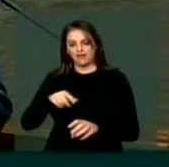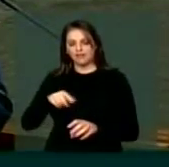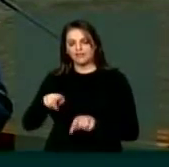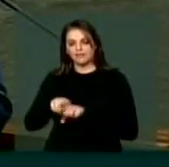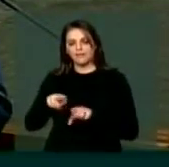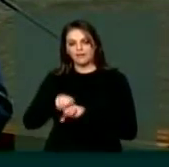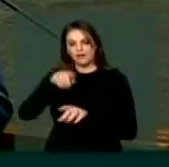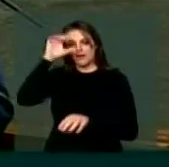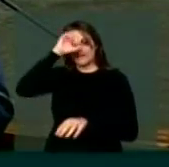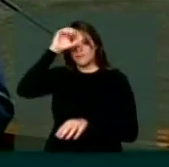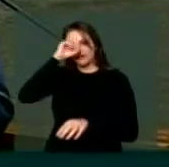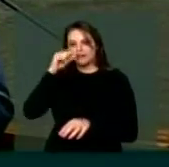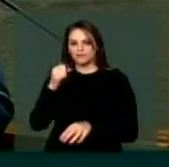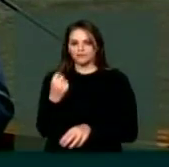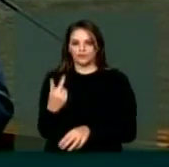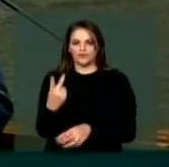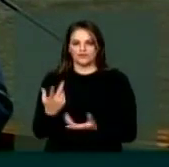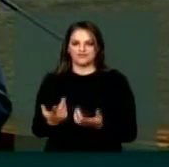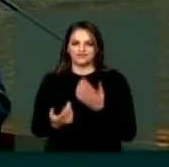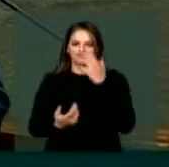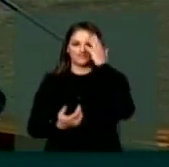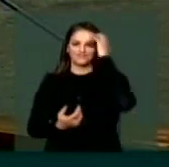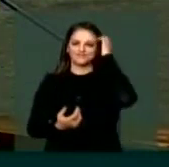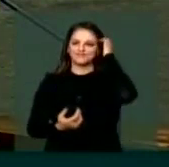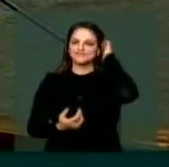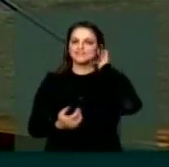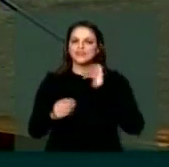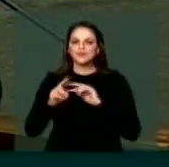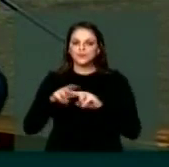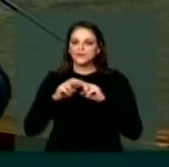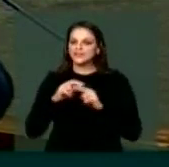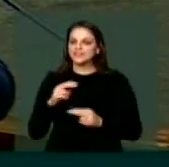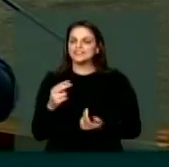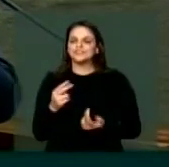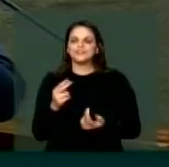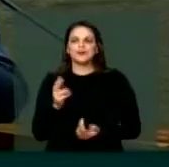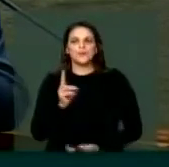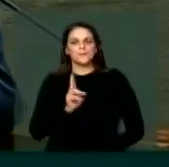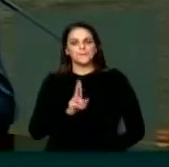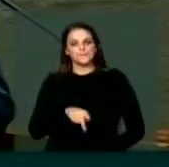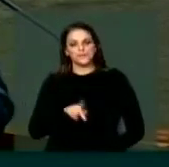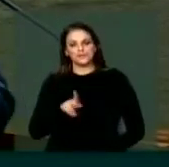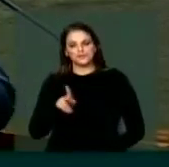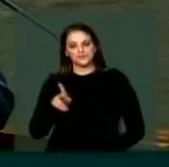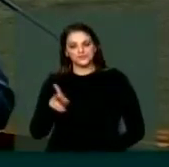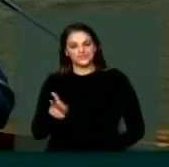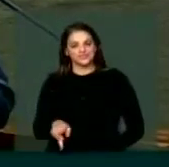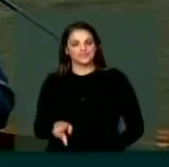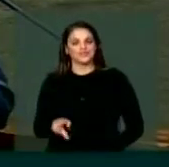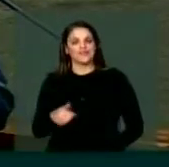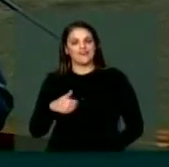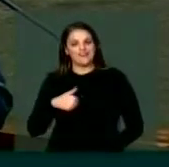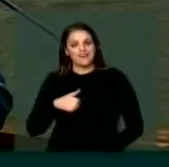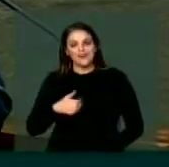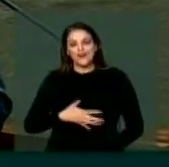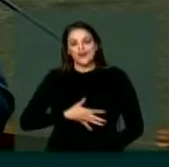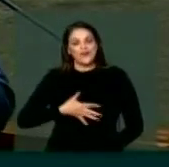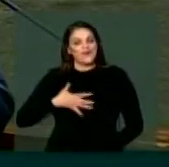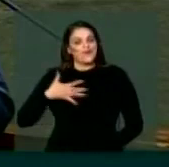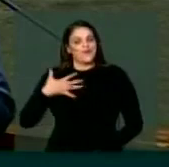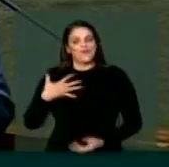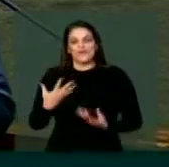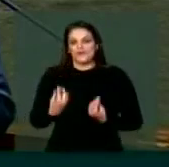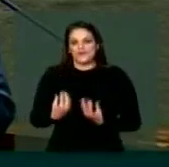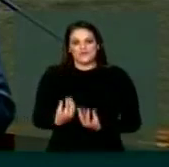essa tarefa, esse ofício de ser professor, de ser professora, da qual muito me